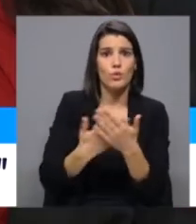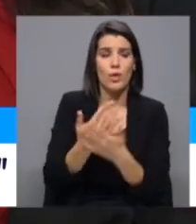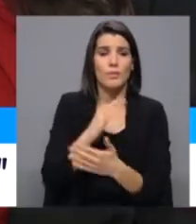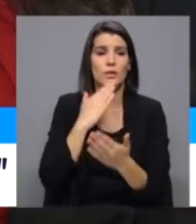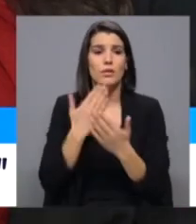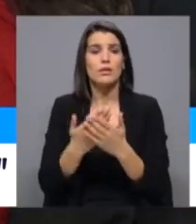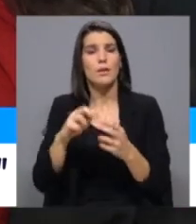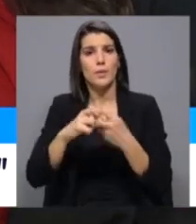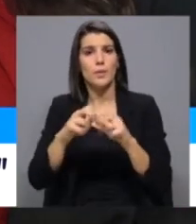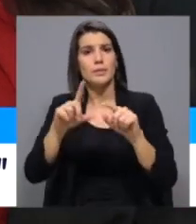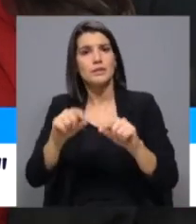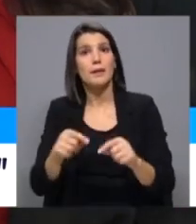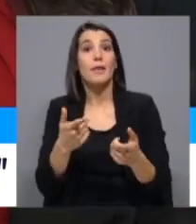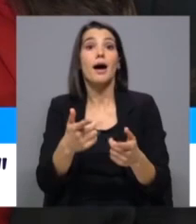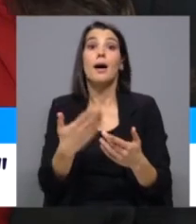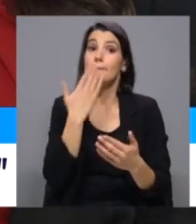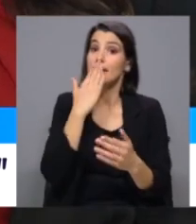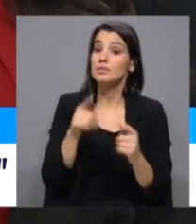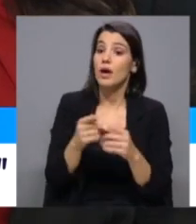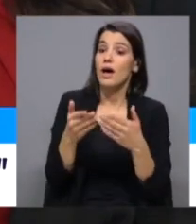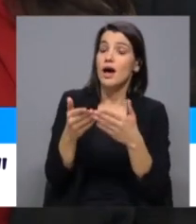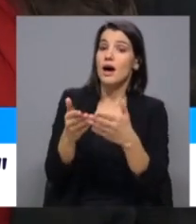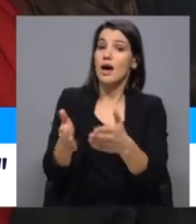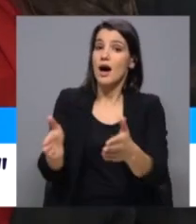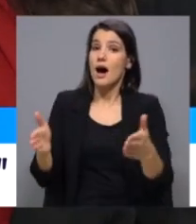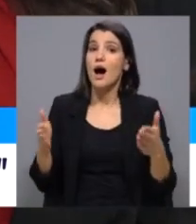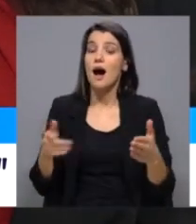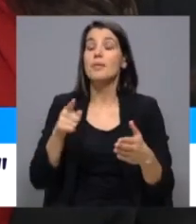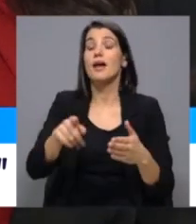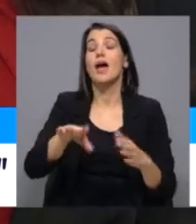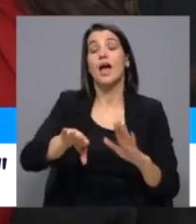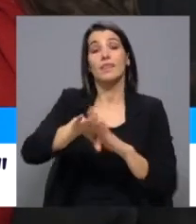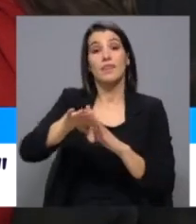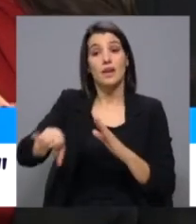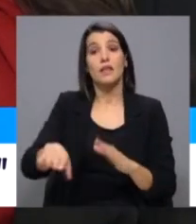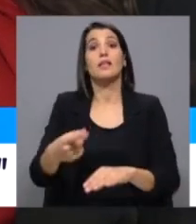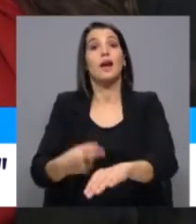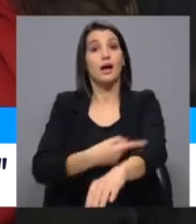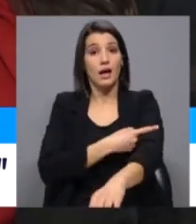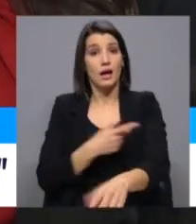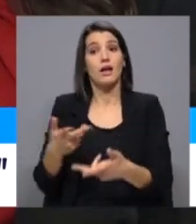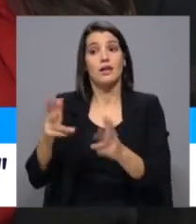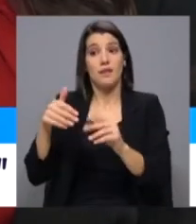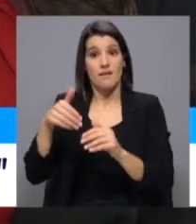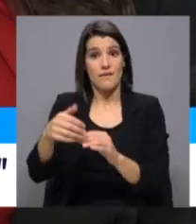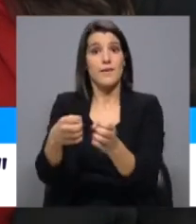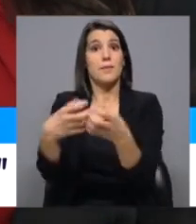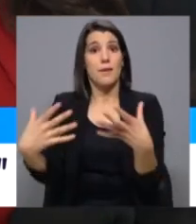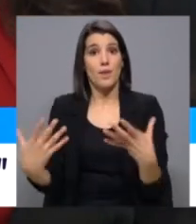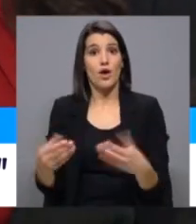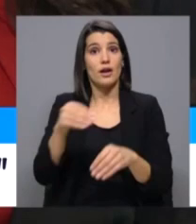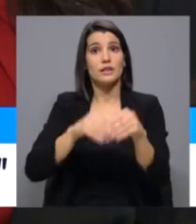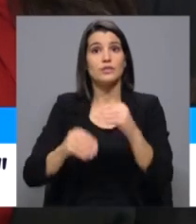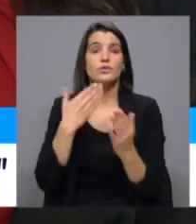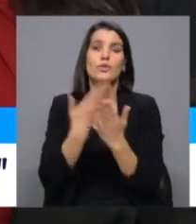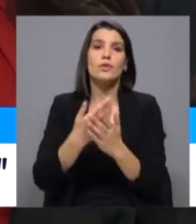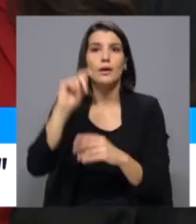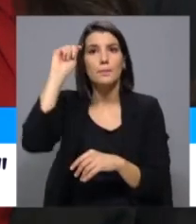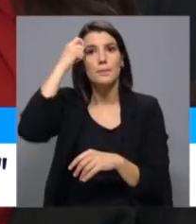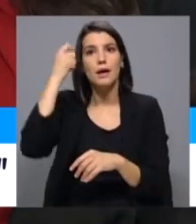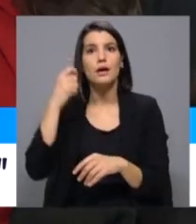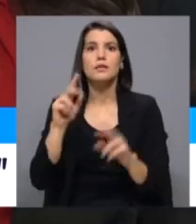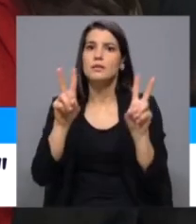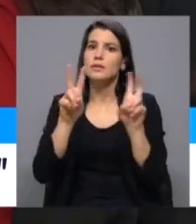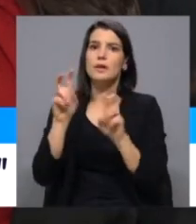abrir a porta à extrema-direita, à direita liberal, que vai ameaçar e que vai crescer nestas eleições, ameaçando aquilo que são matérias